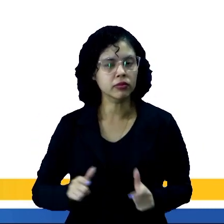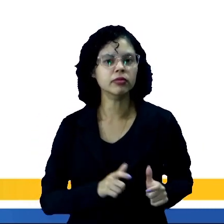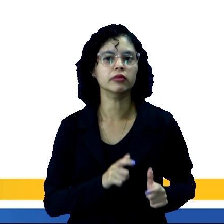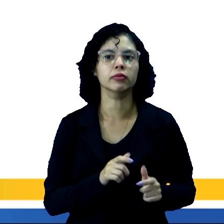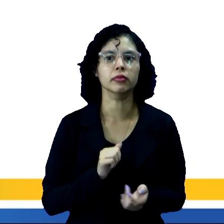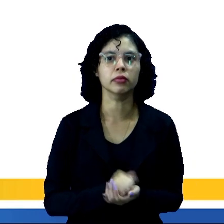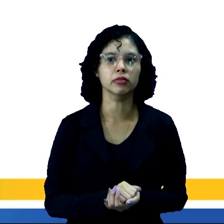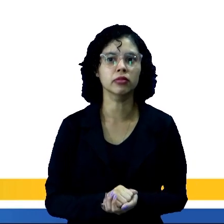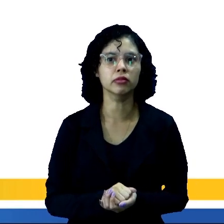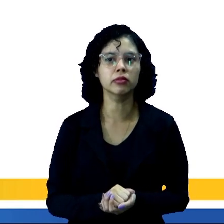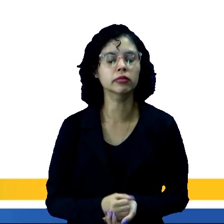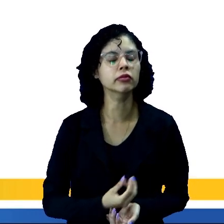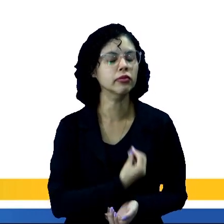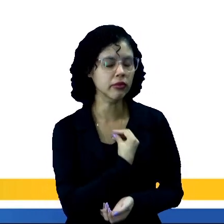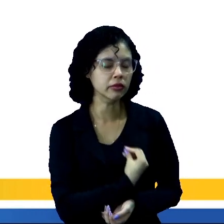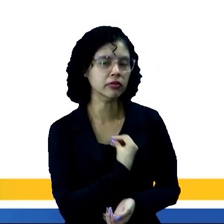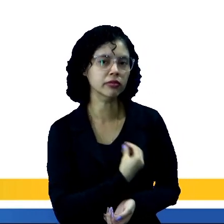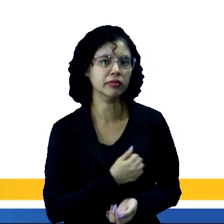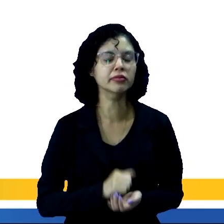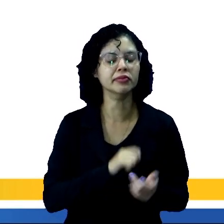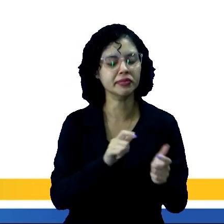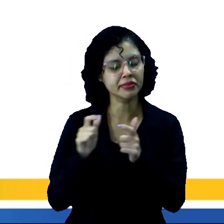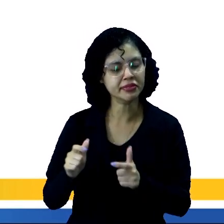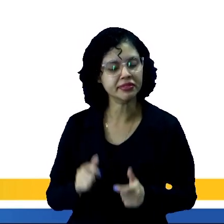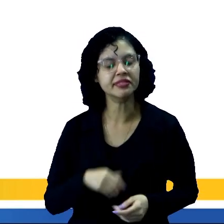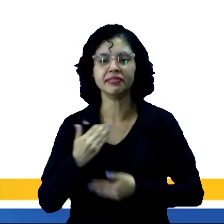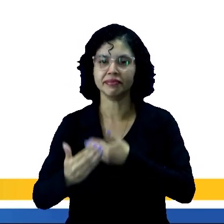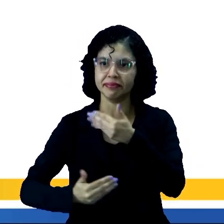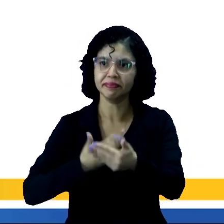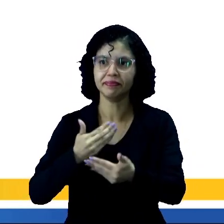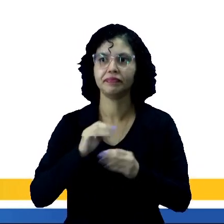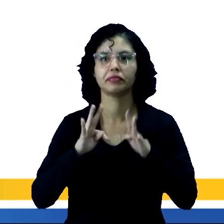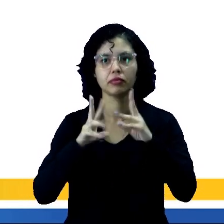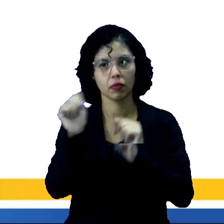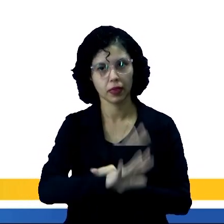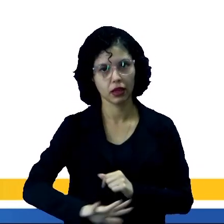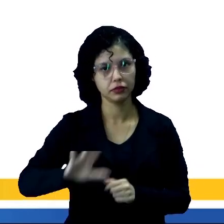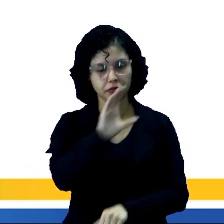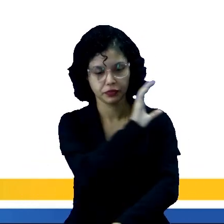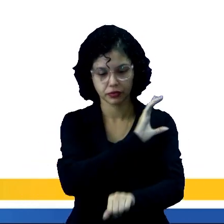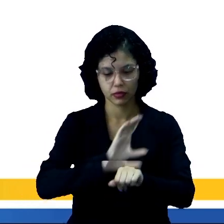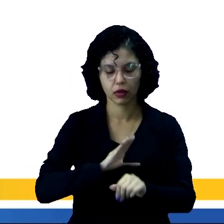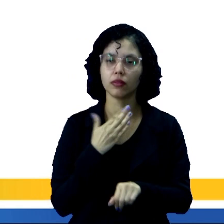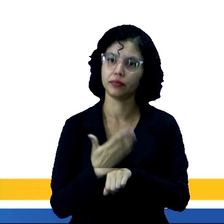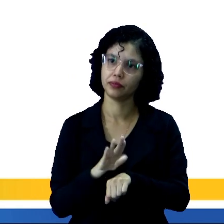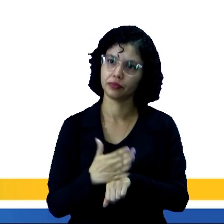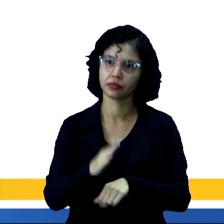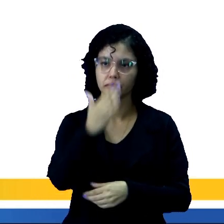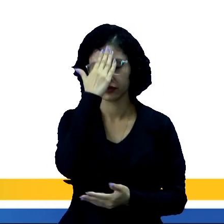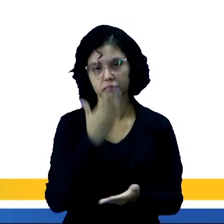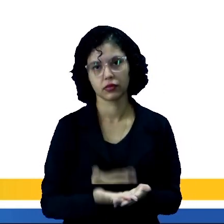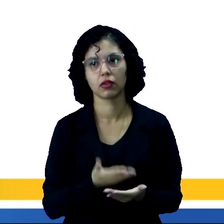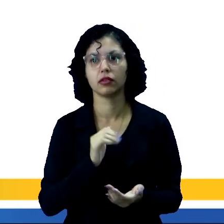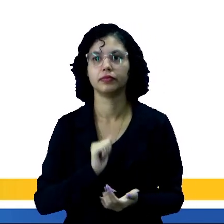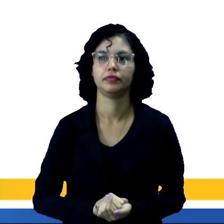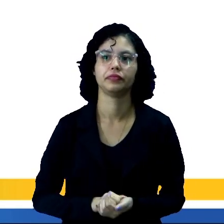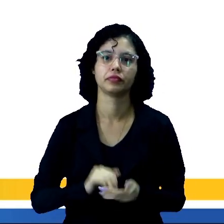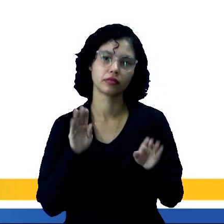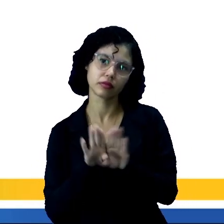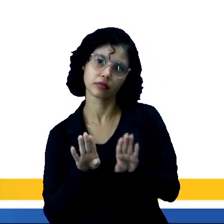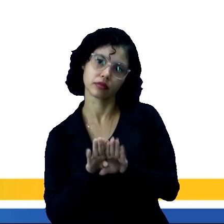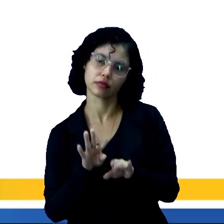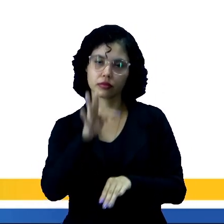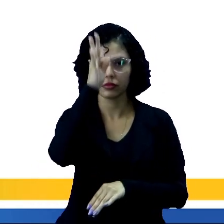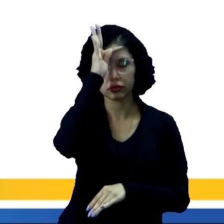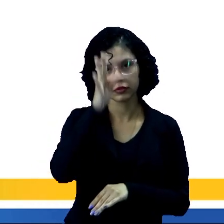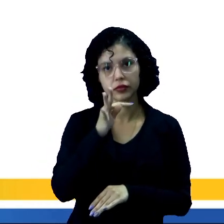vive e onde ele desenvolve, né? Toda a sua cultura, onde pratica suas crenças e as suas